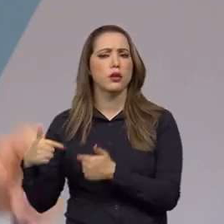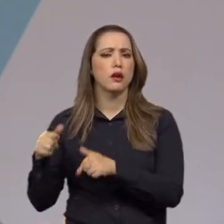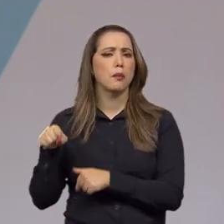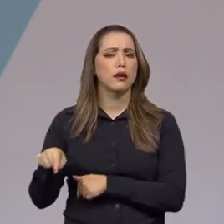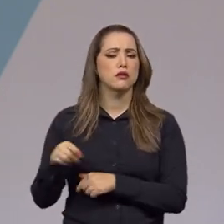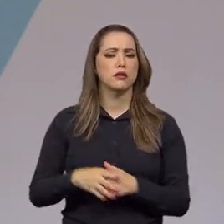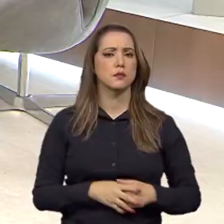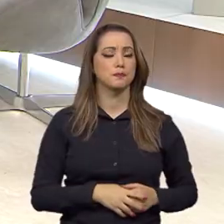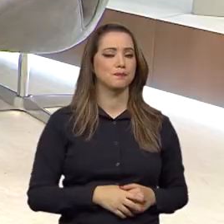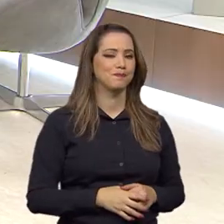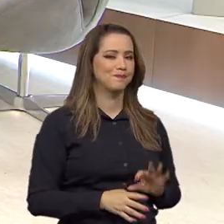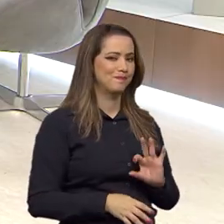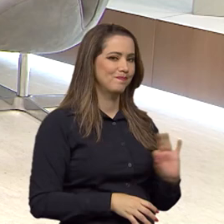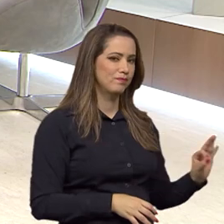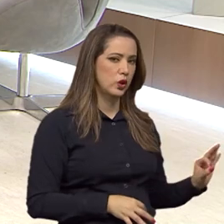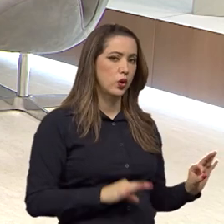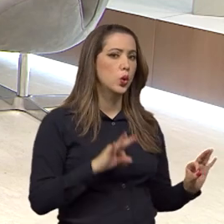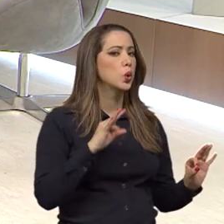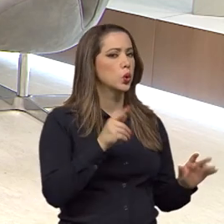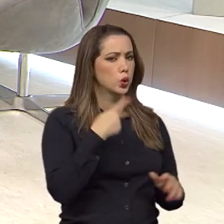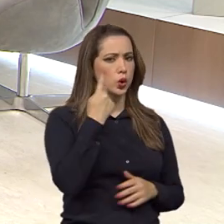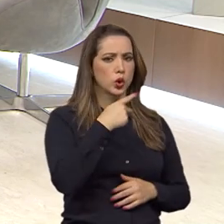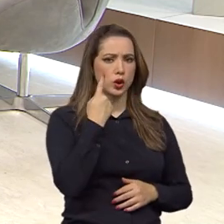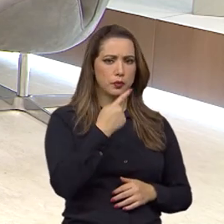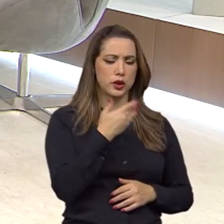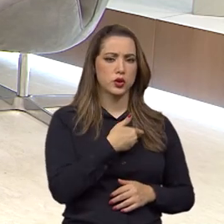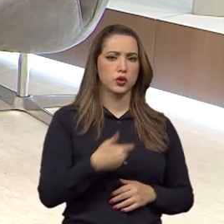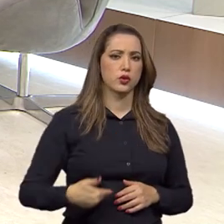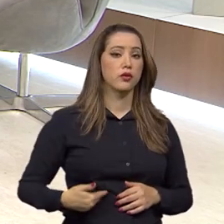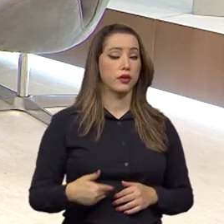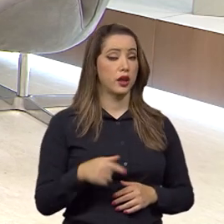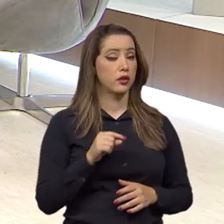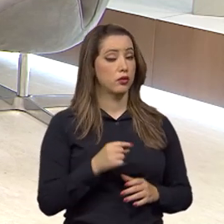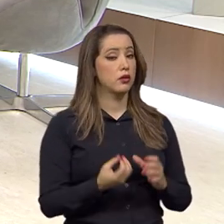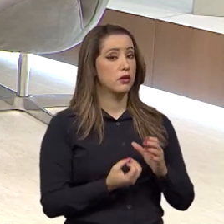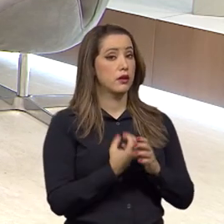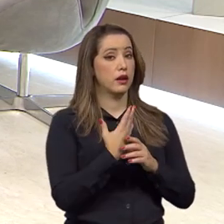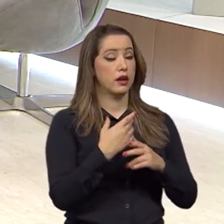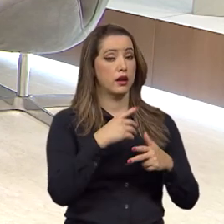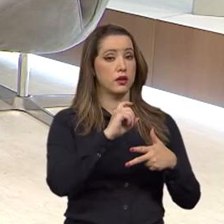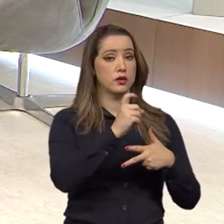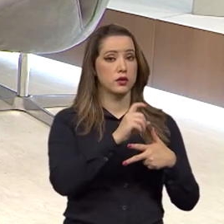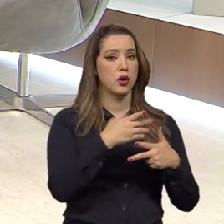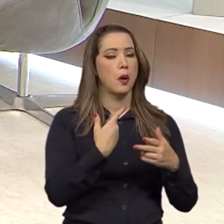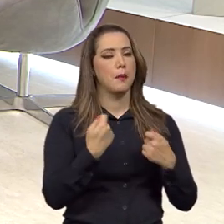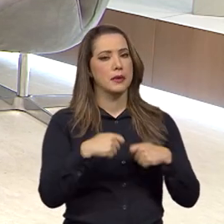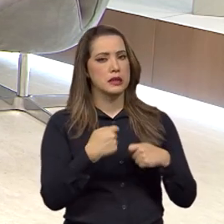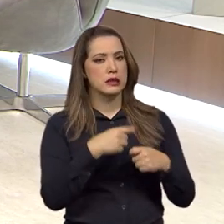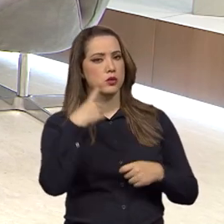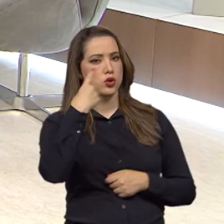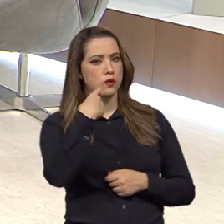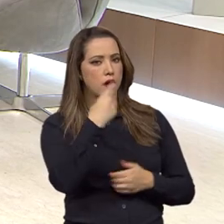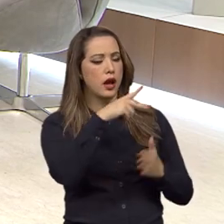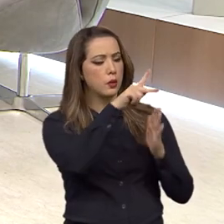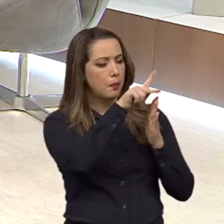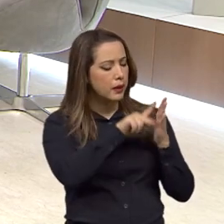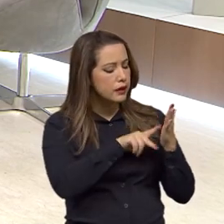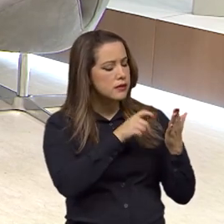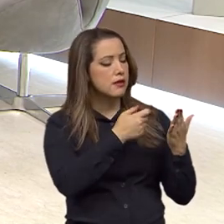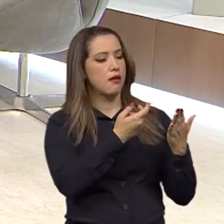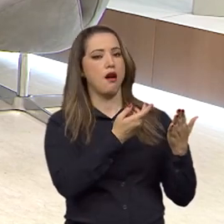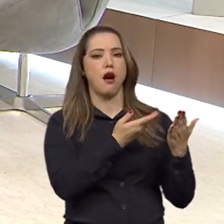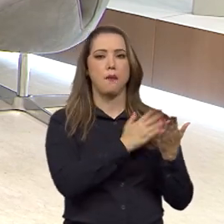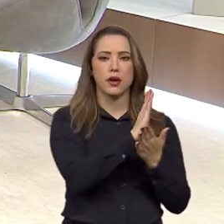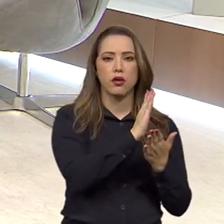caso? Perfeito, toda política pública que sai, por exemplo, do executivo, passa para o advogado público, como eu disse no início. Então, o início,